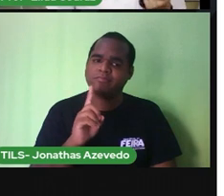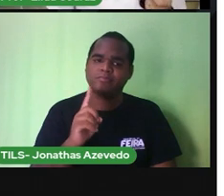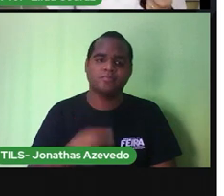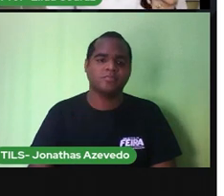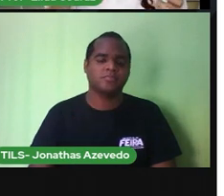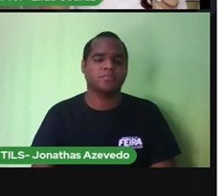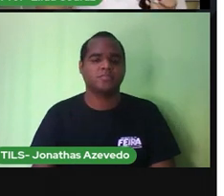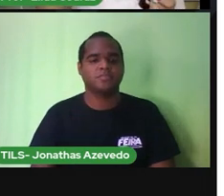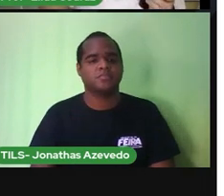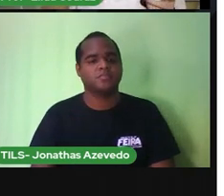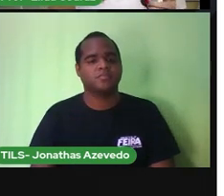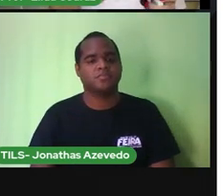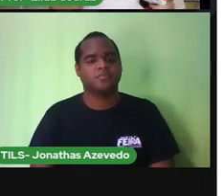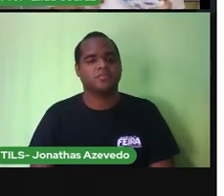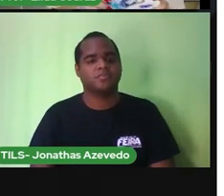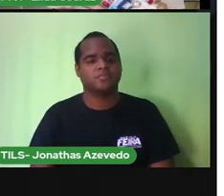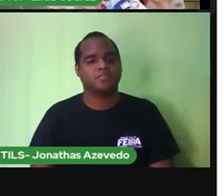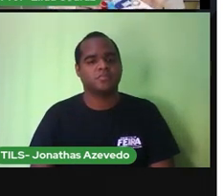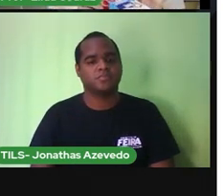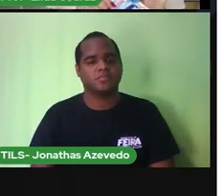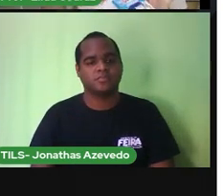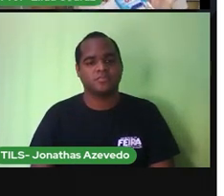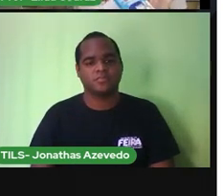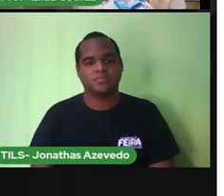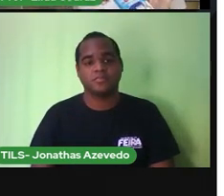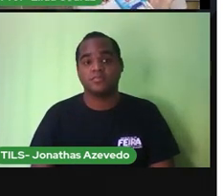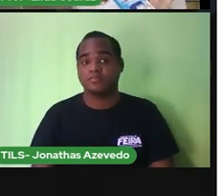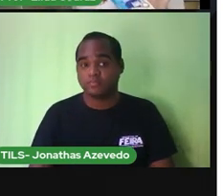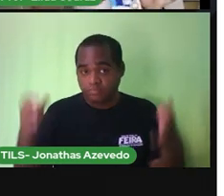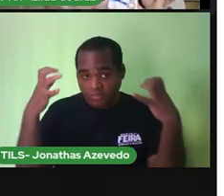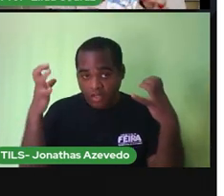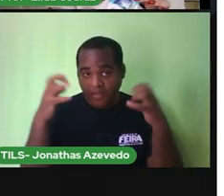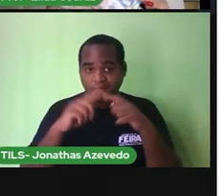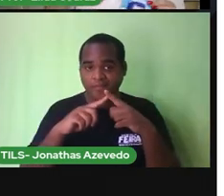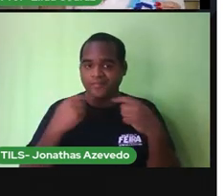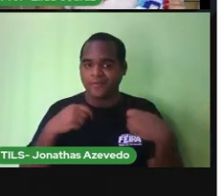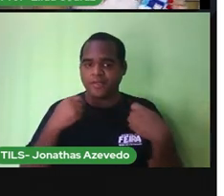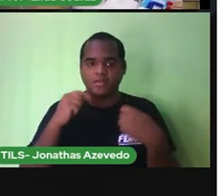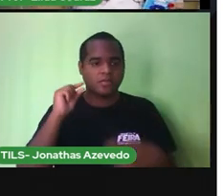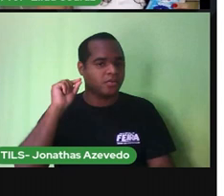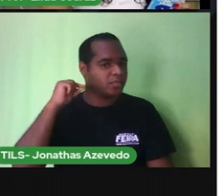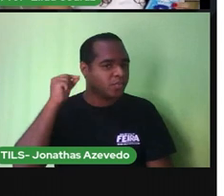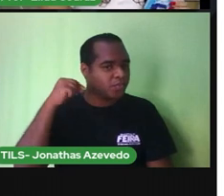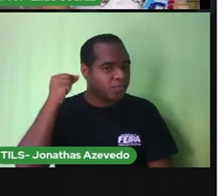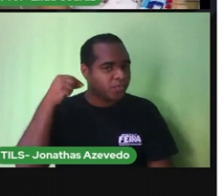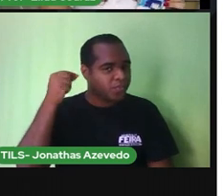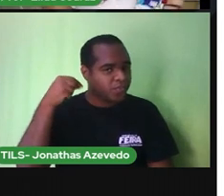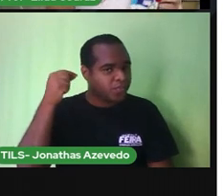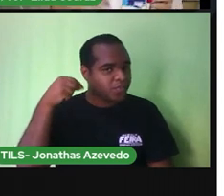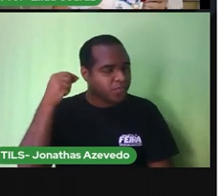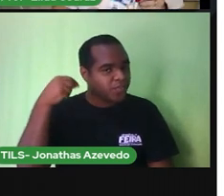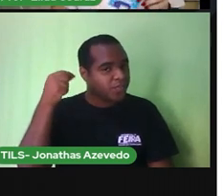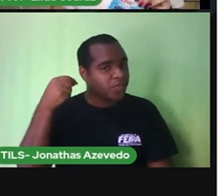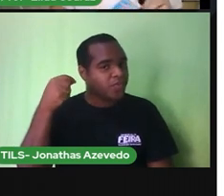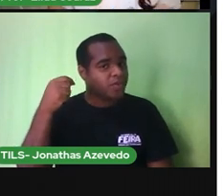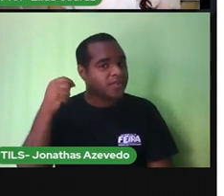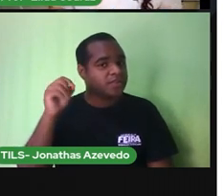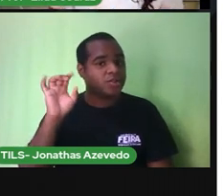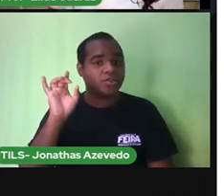Quando a gente lava a orelha, é na hora do banho. E o cotonete a gente limpa por fora. Só quem pode mexer lá no nosso ouvido,